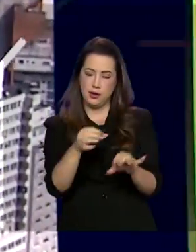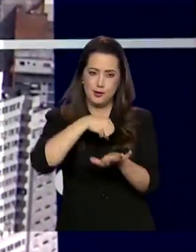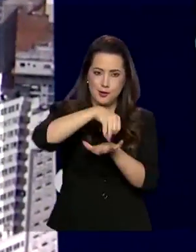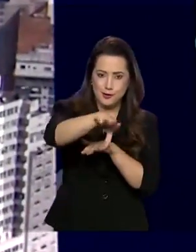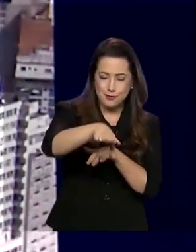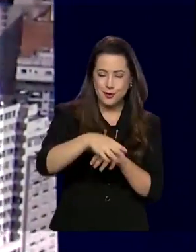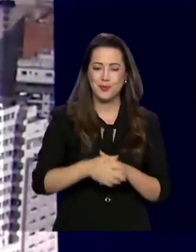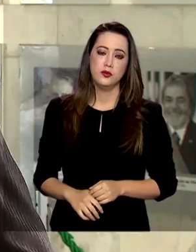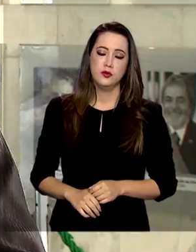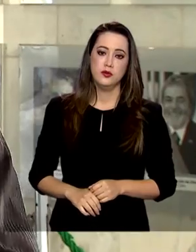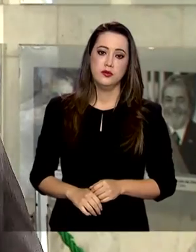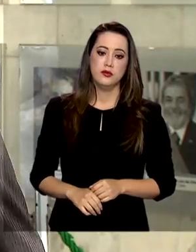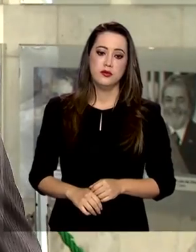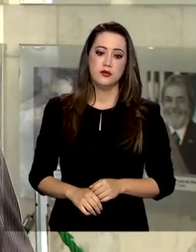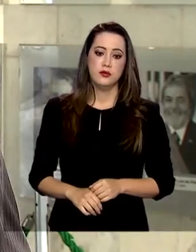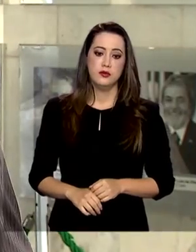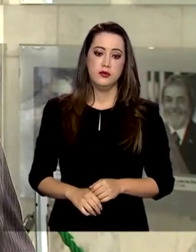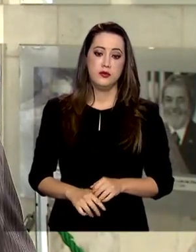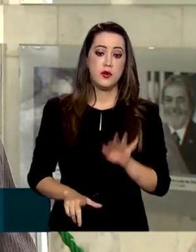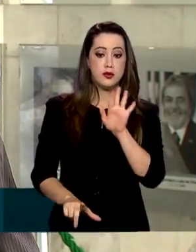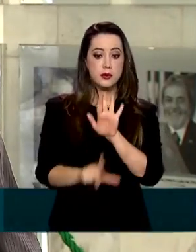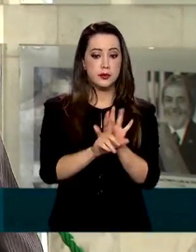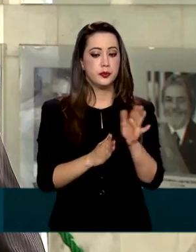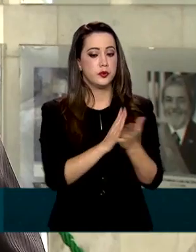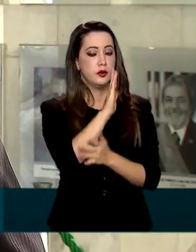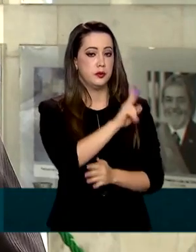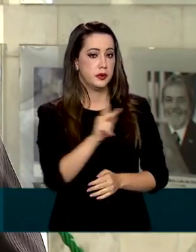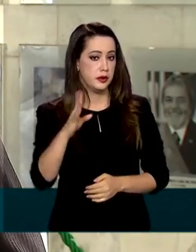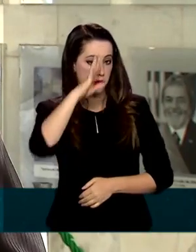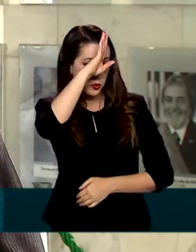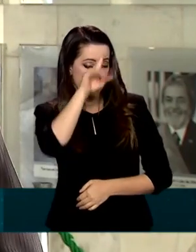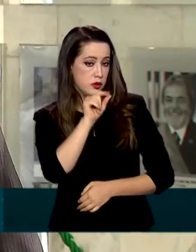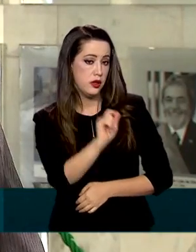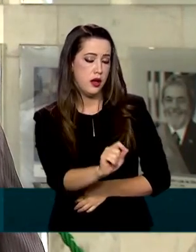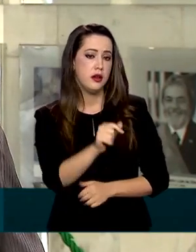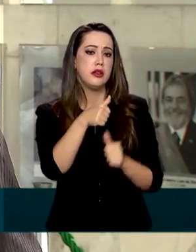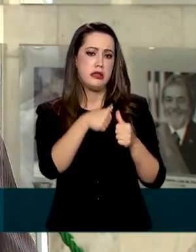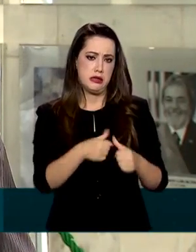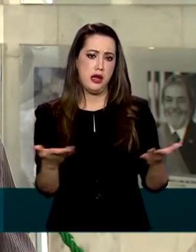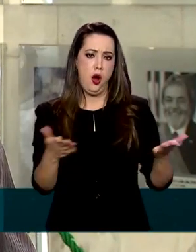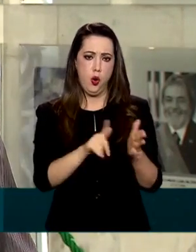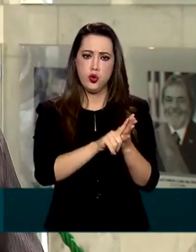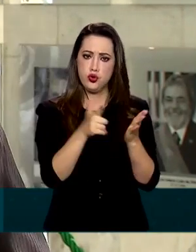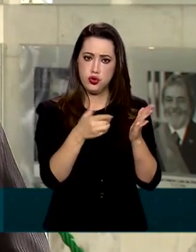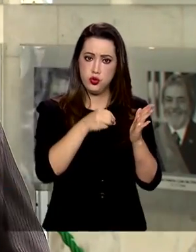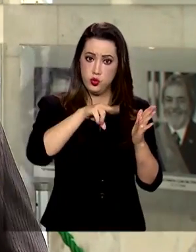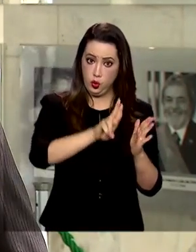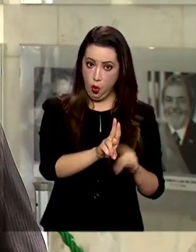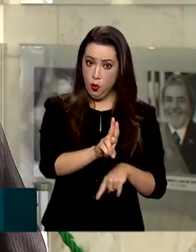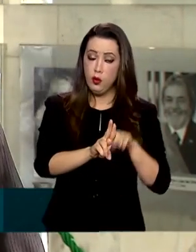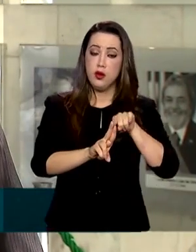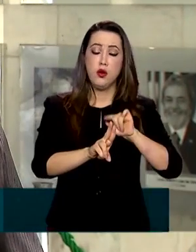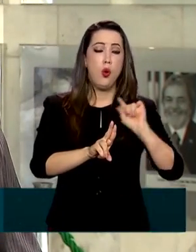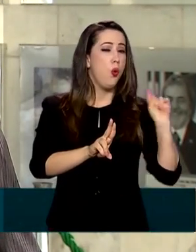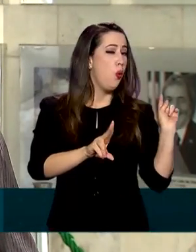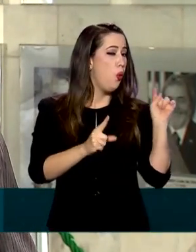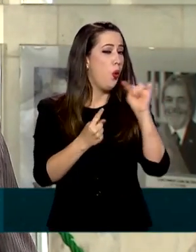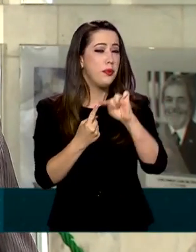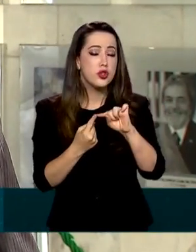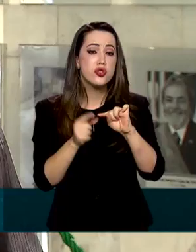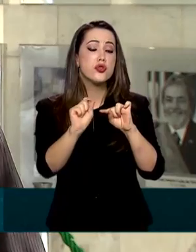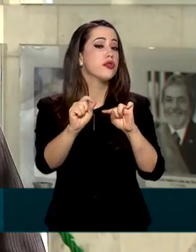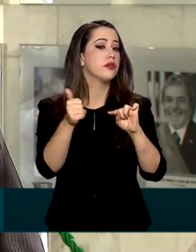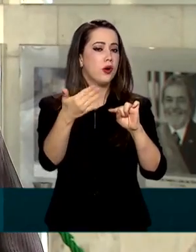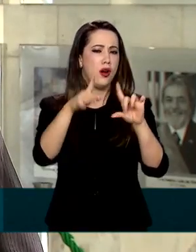as informações para a gente. Essa lei, sancionada pelo presidente Jair Bolsonaro, que está no Diário Oficial de hoje, tem o objetivo de atenuar os